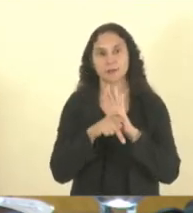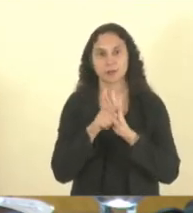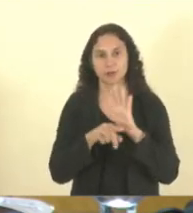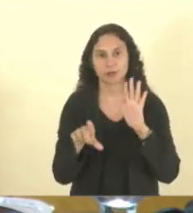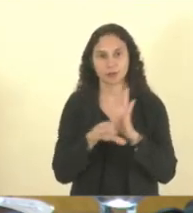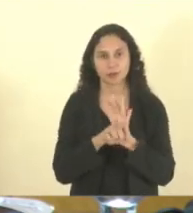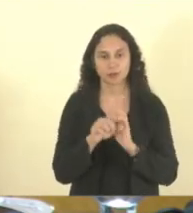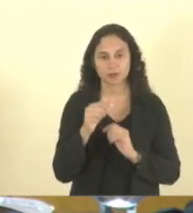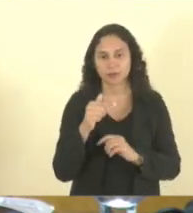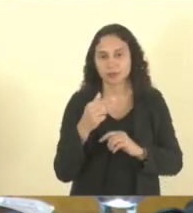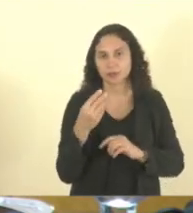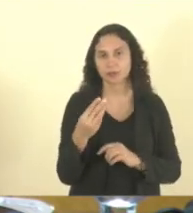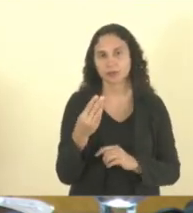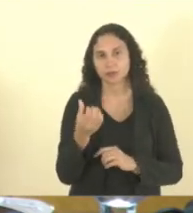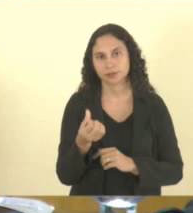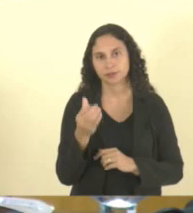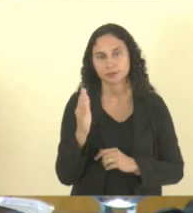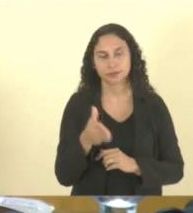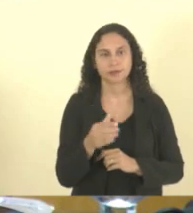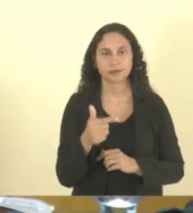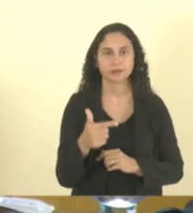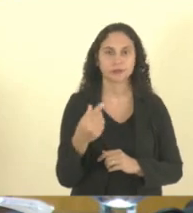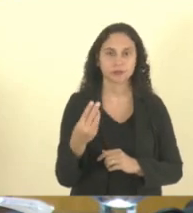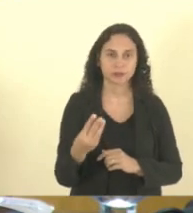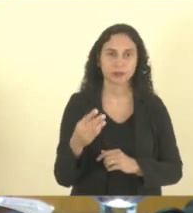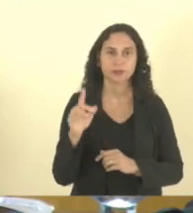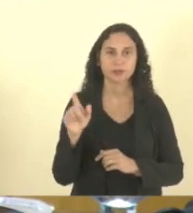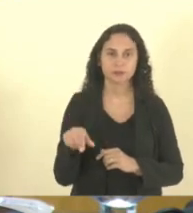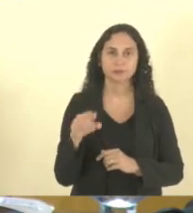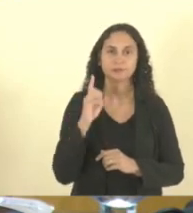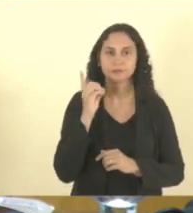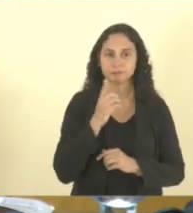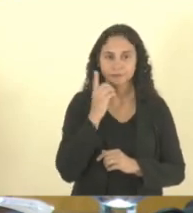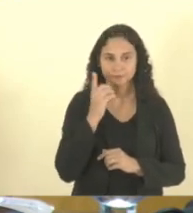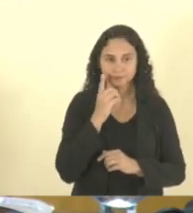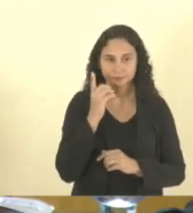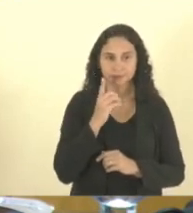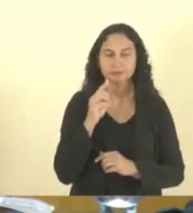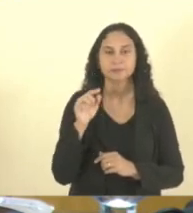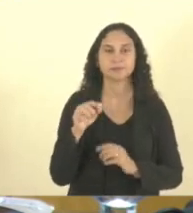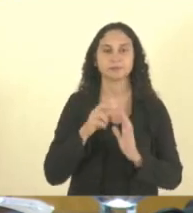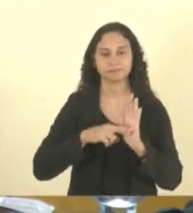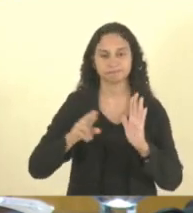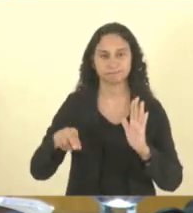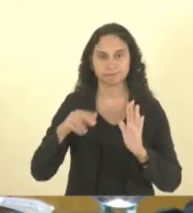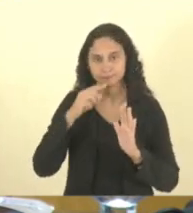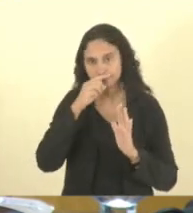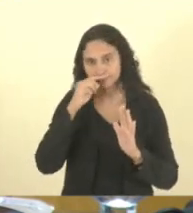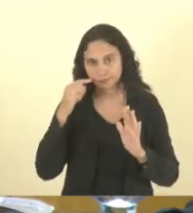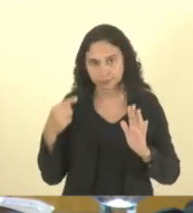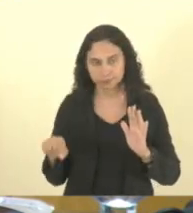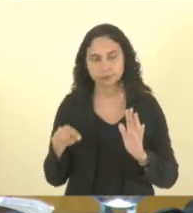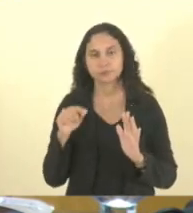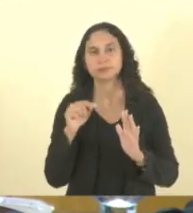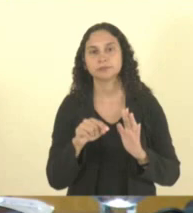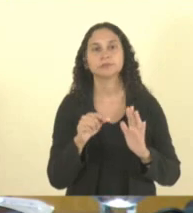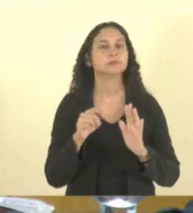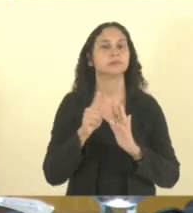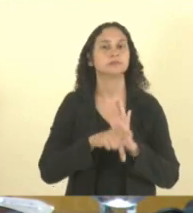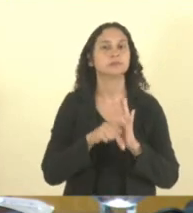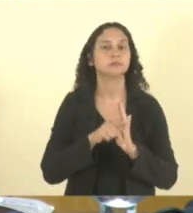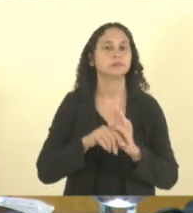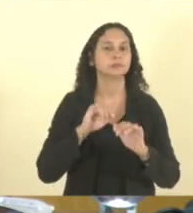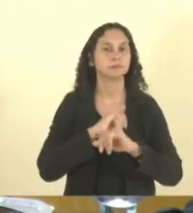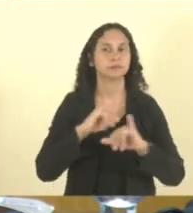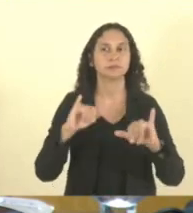736-23 de Autoria do Deputado de Chambim, Relatoria também do Deputado de Capital Assunção, Projeto de Lei do Deputado Alexandre de Chambim, que dispõe sobre